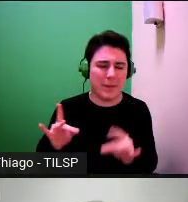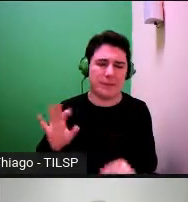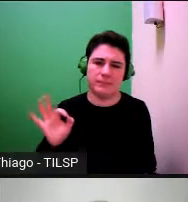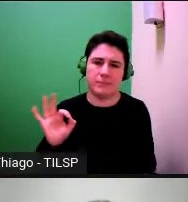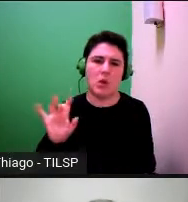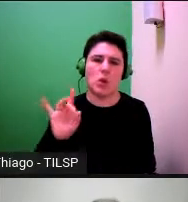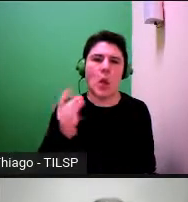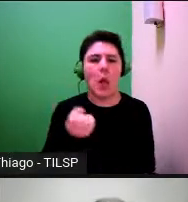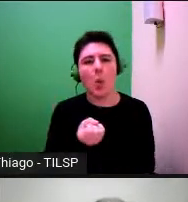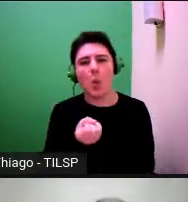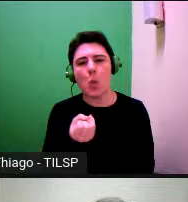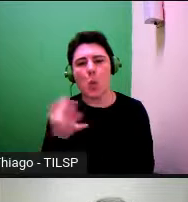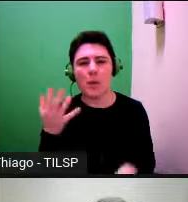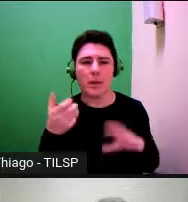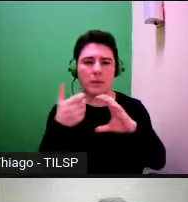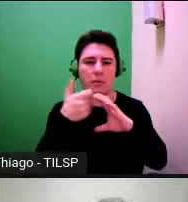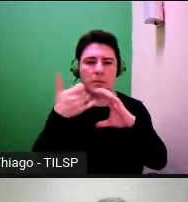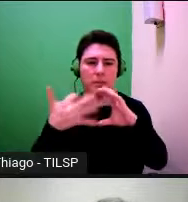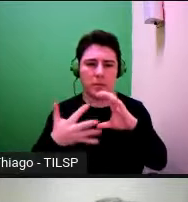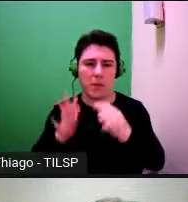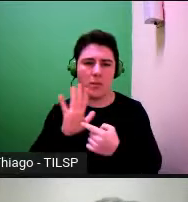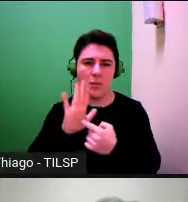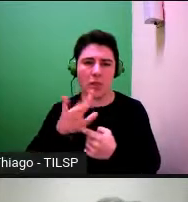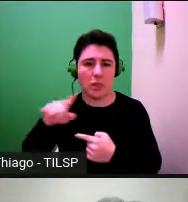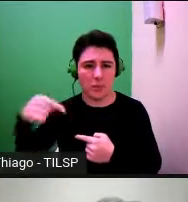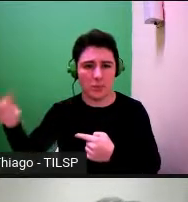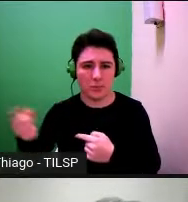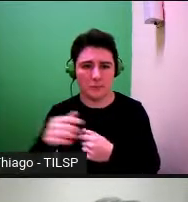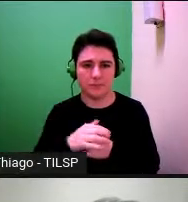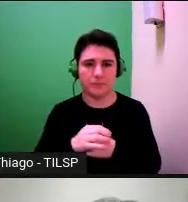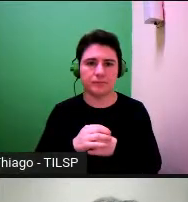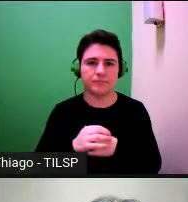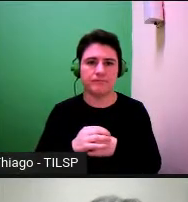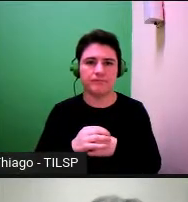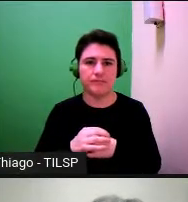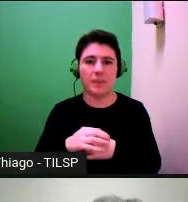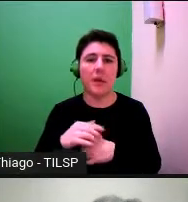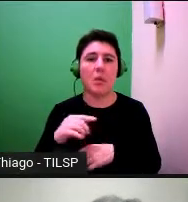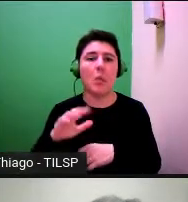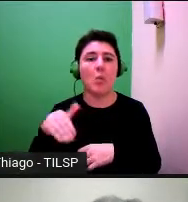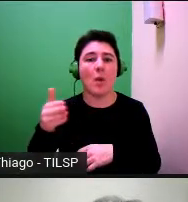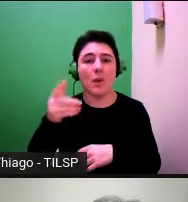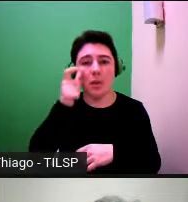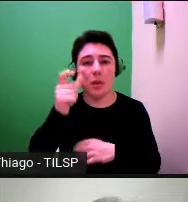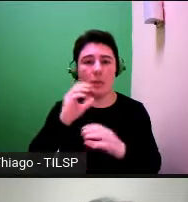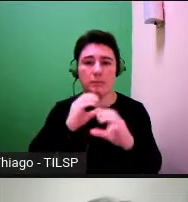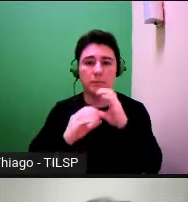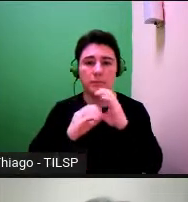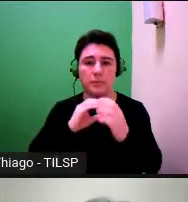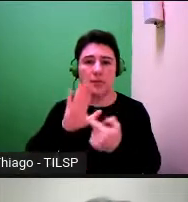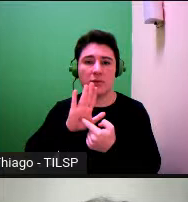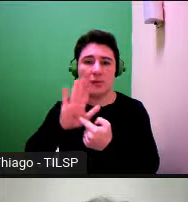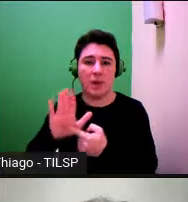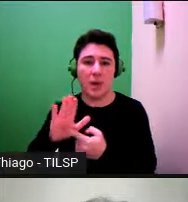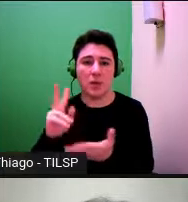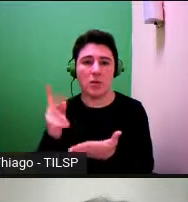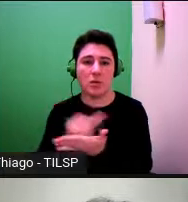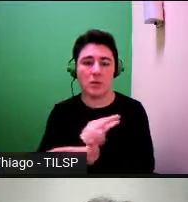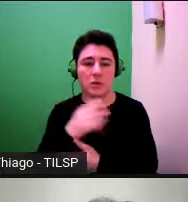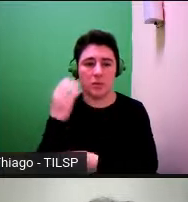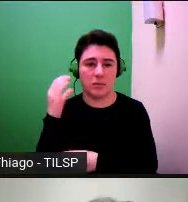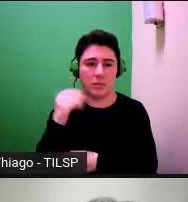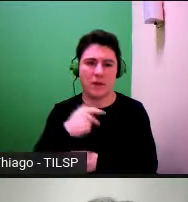aspectos para ligar com o que quero mostrar a seguir uma intenção comunicativa que é divulgar um acontecimento científico não vou comentar porque